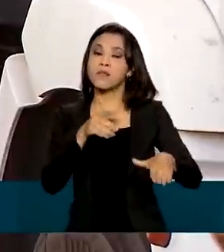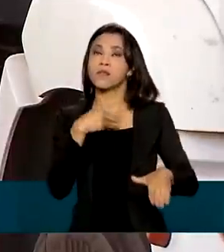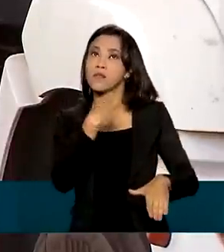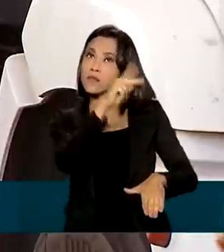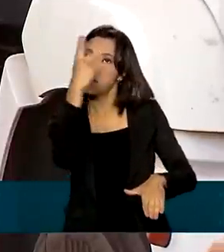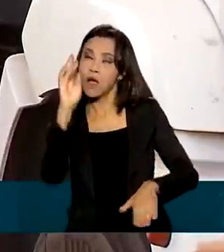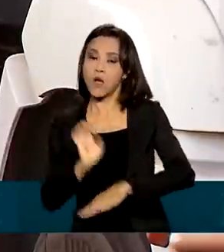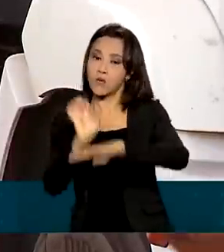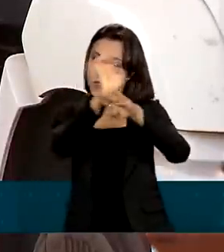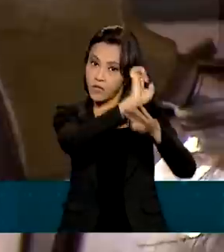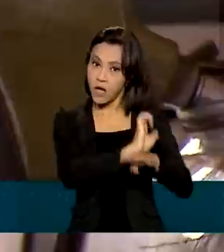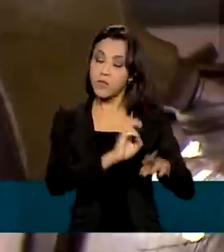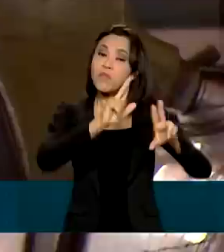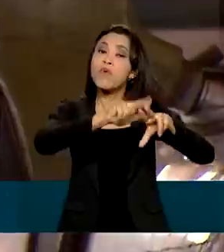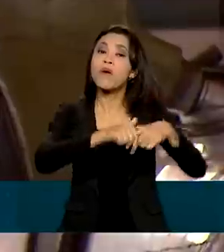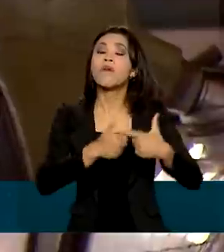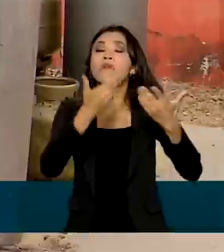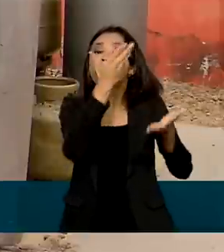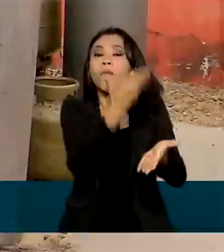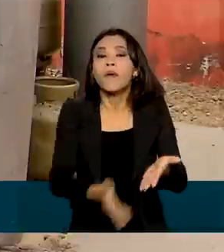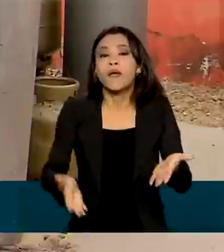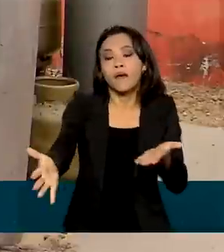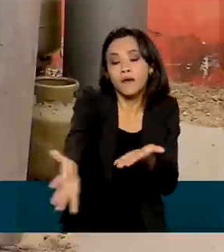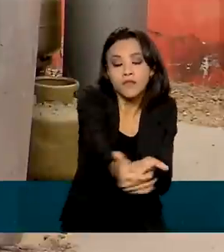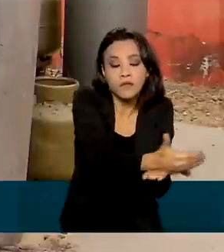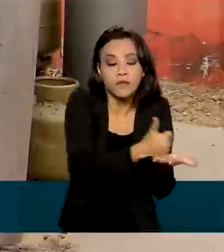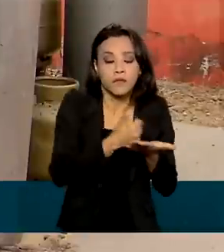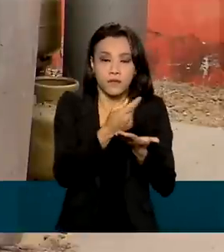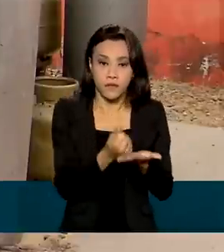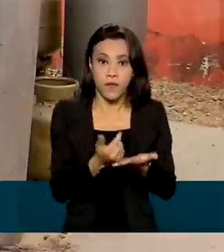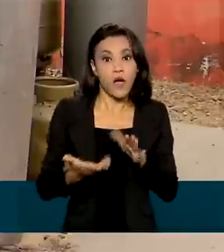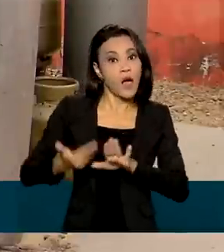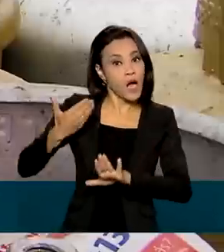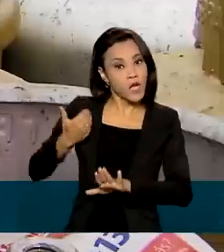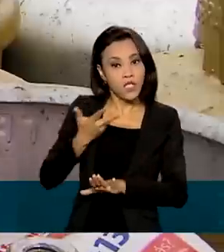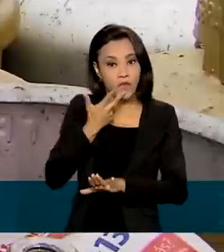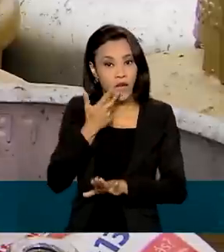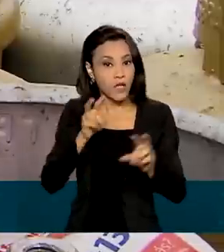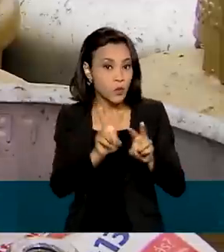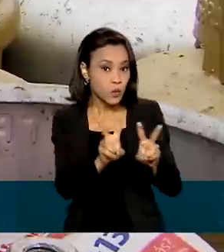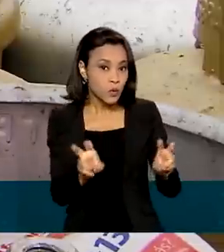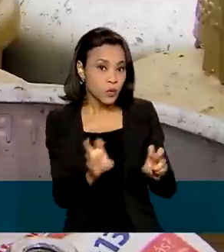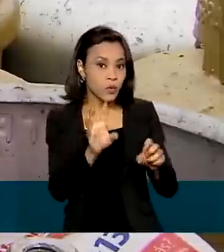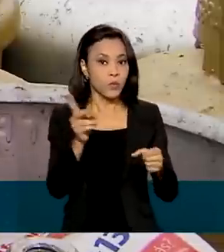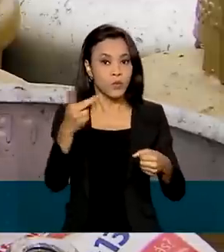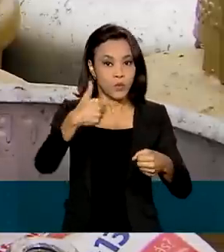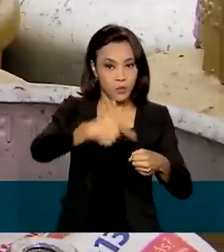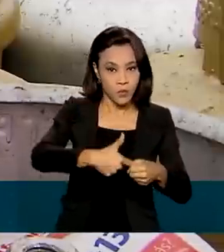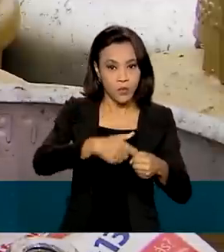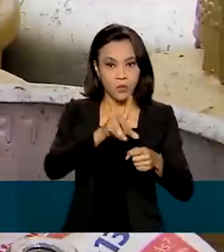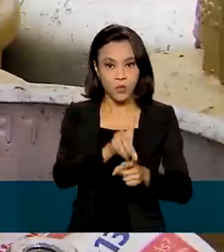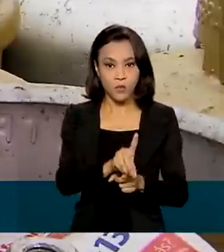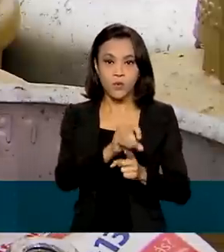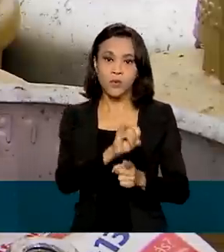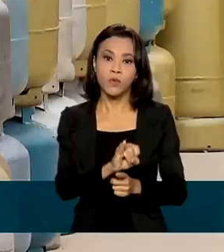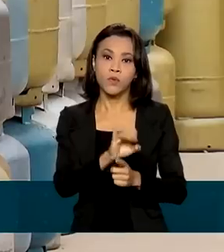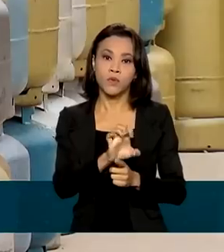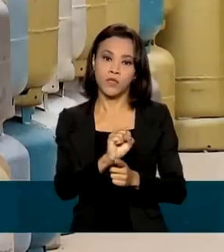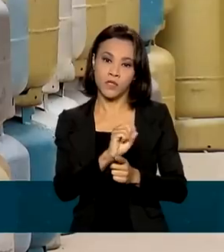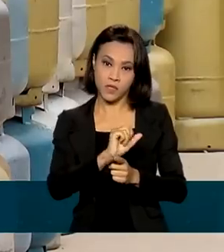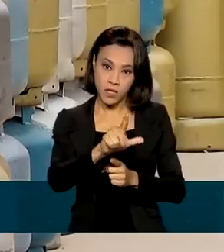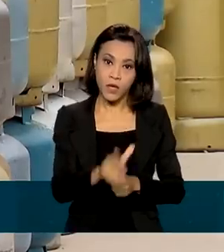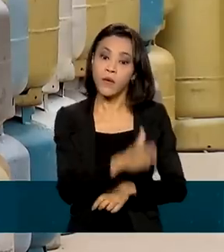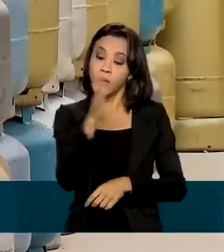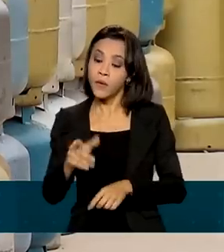de receita. Na medida, ele teria efeito sobre o óleo diesel e também sobre o gás de cozinha. A medida foi anunciada ontem pelo presidente Jair